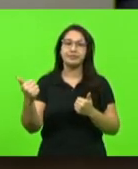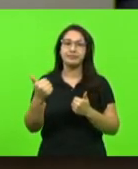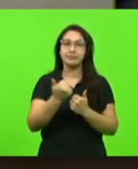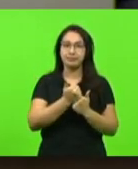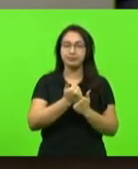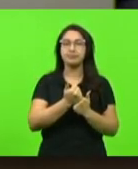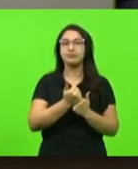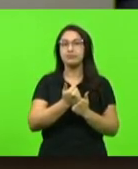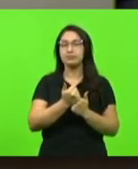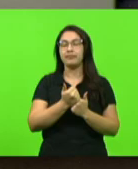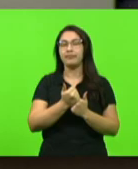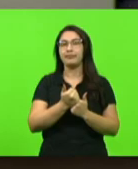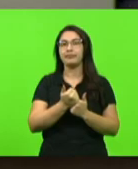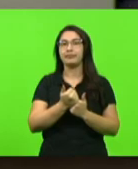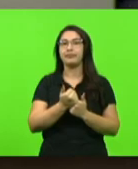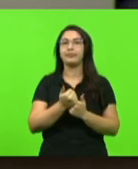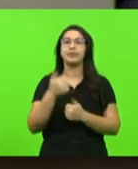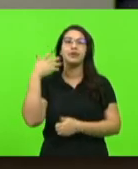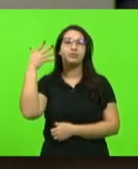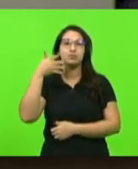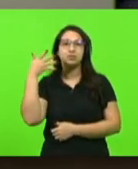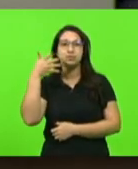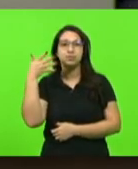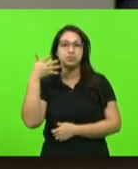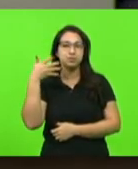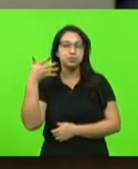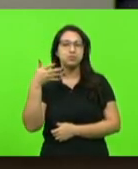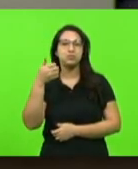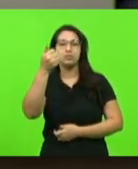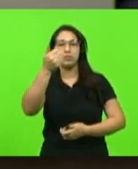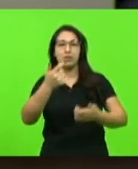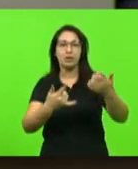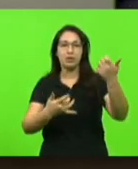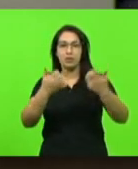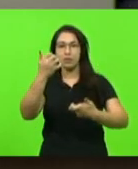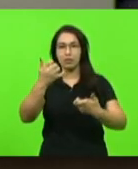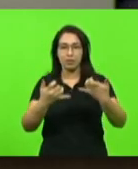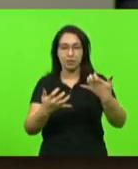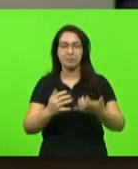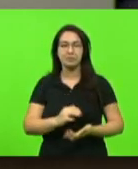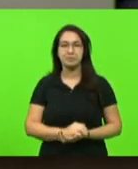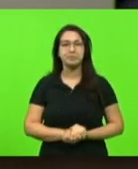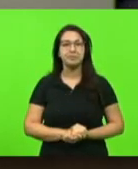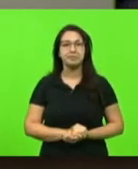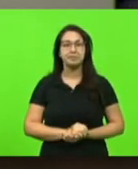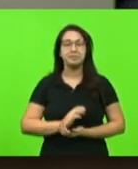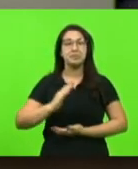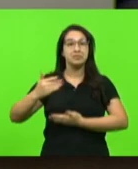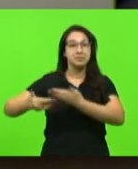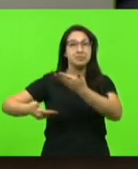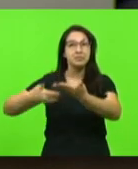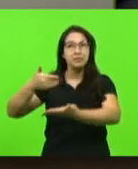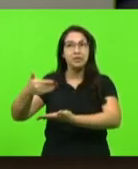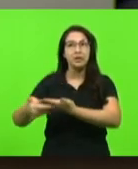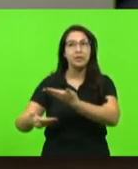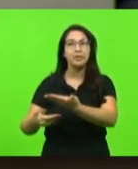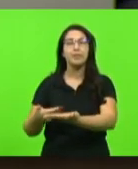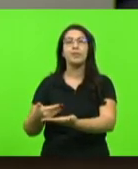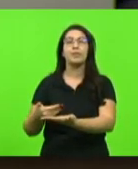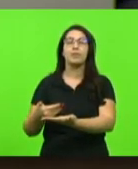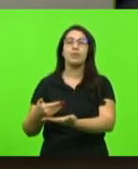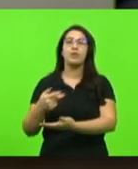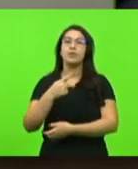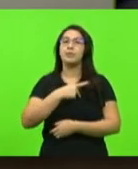concedeu a palavra ao parlamentar empossado para o pronunciamento. Na sequência, o senhor